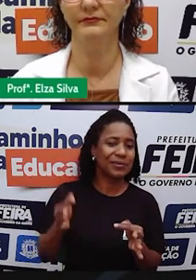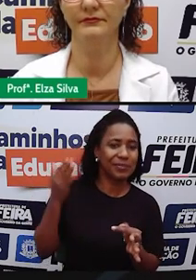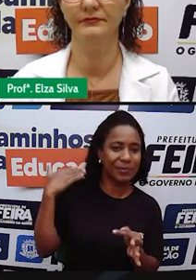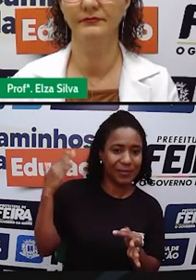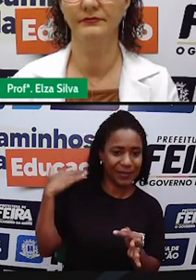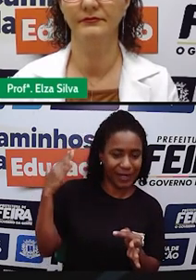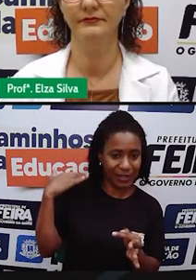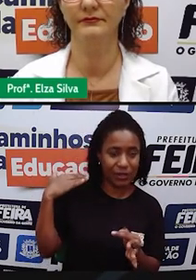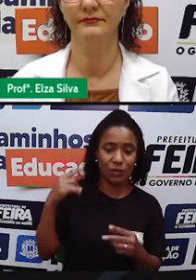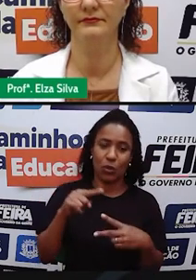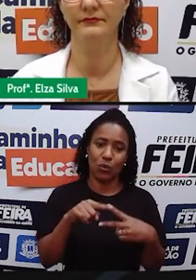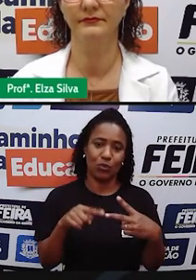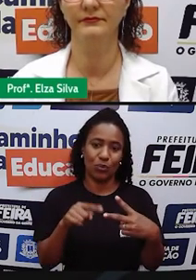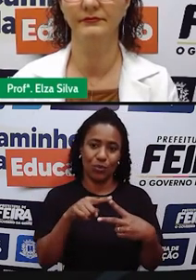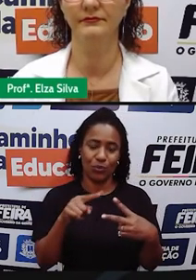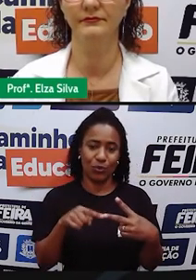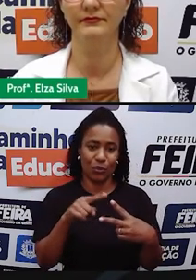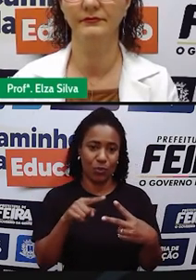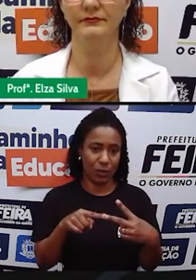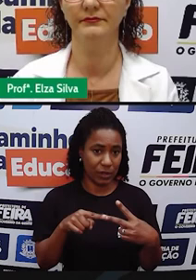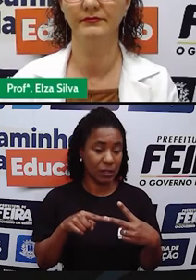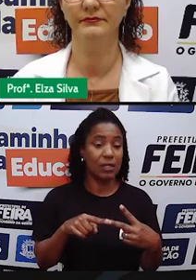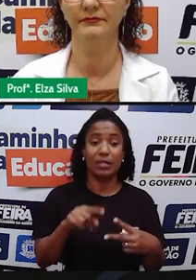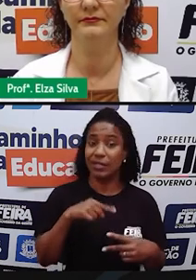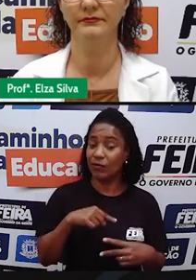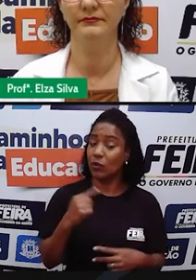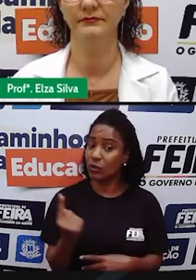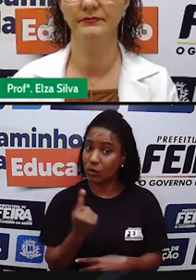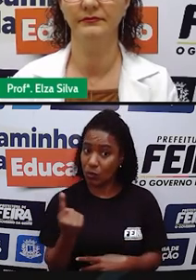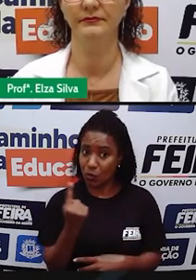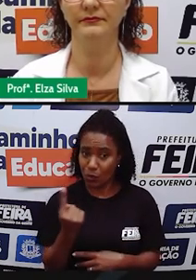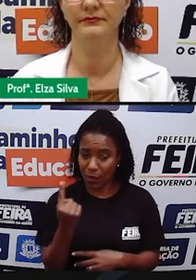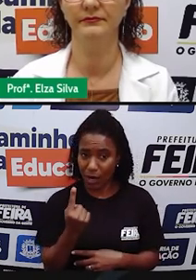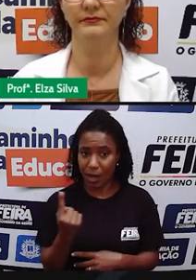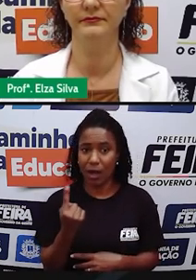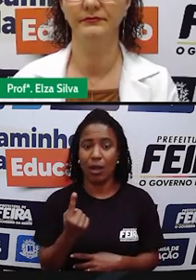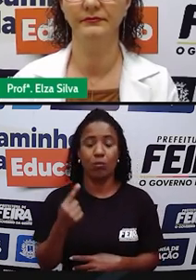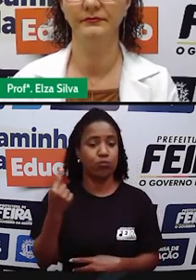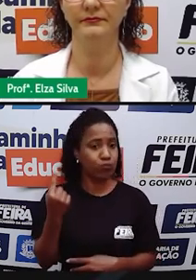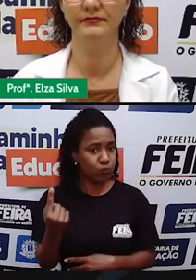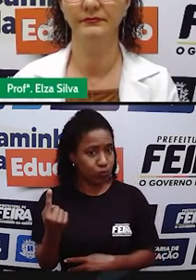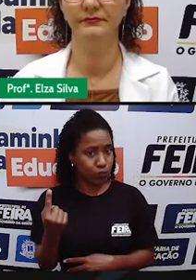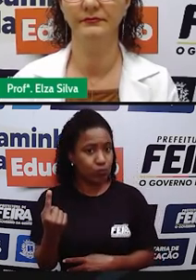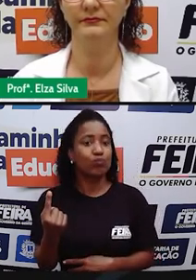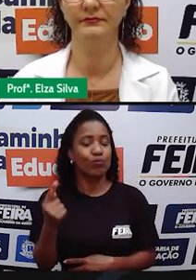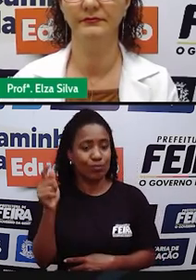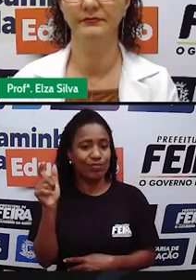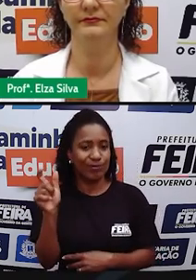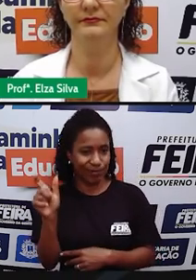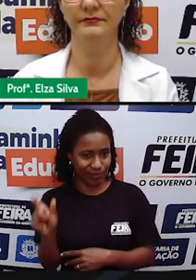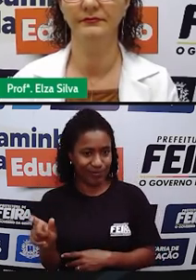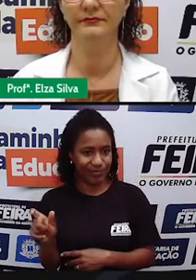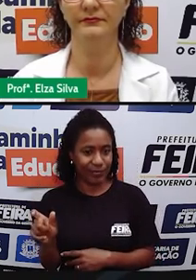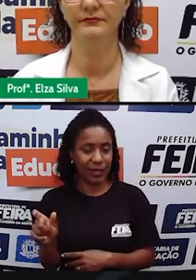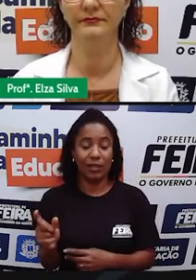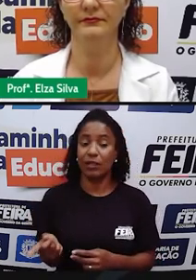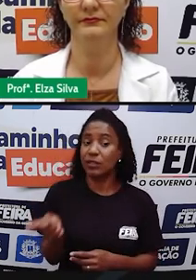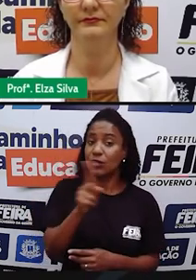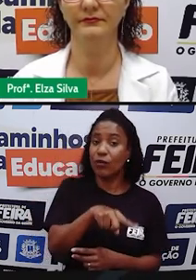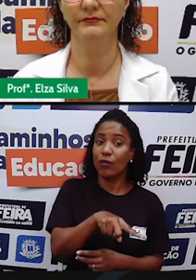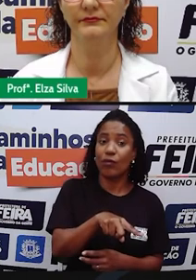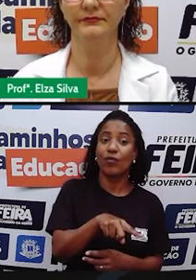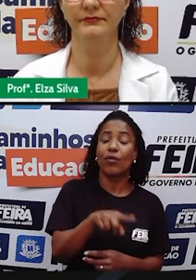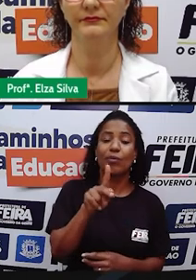singular vai ter uma forma e o plural vai ter outra forma Com exceção do you que ele vai ter a mesma